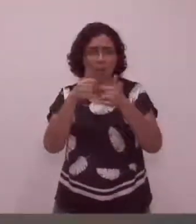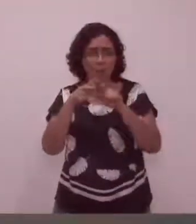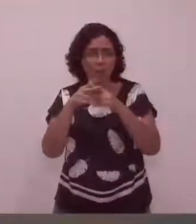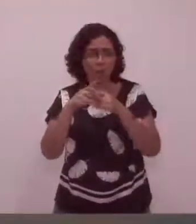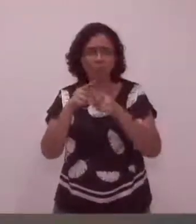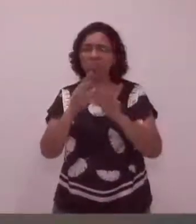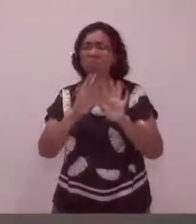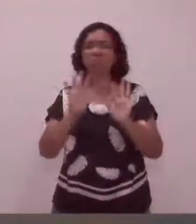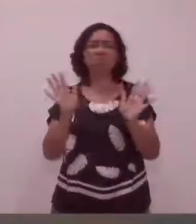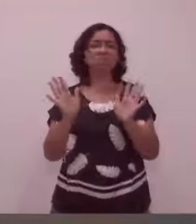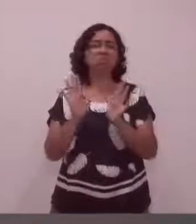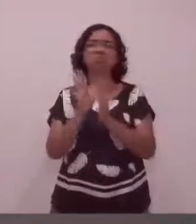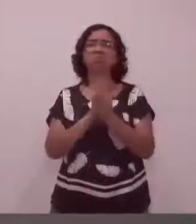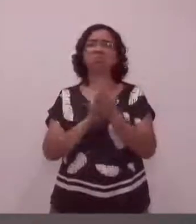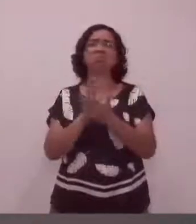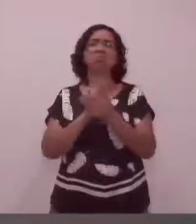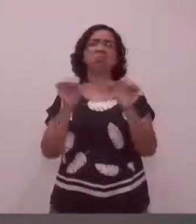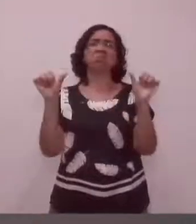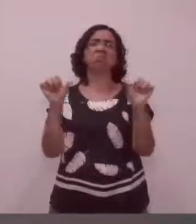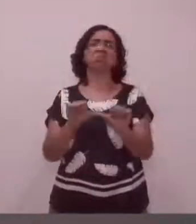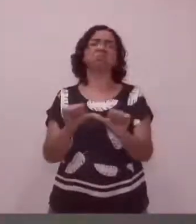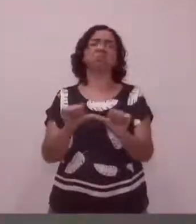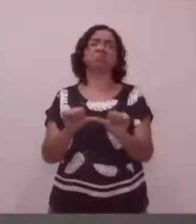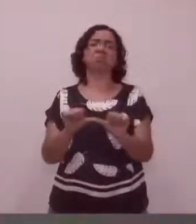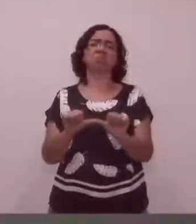Não. Ela não funciona.